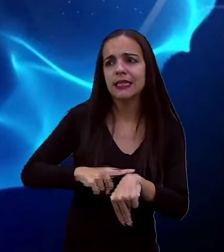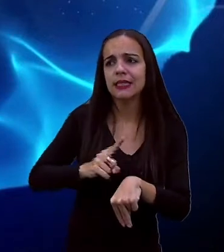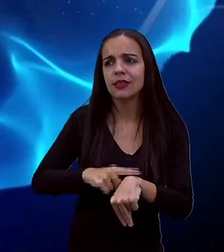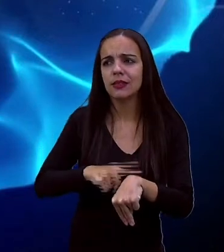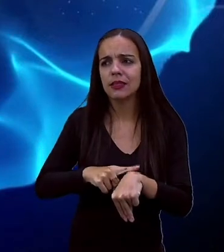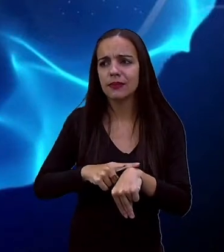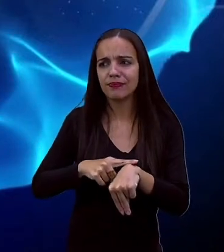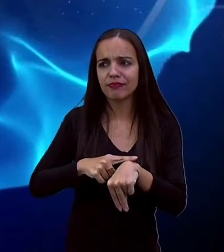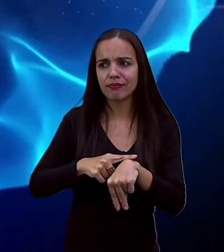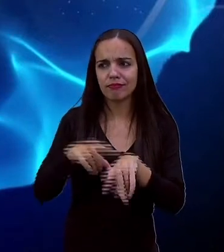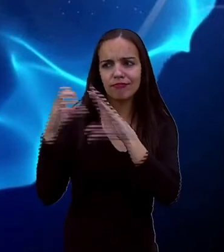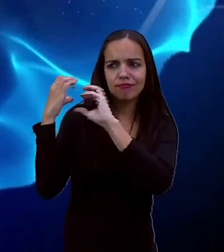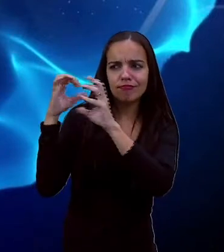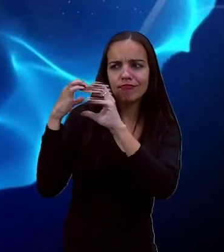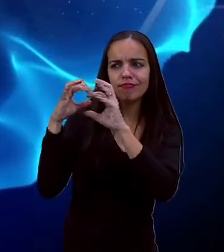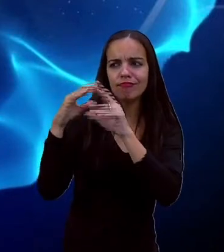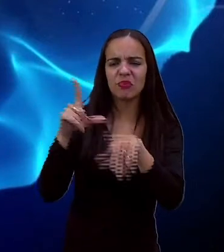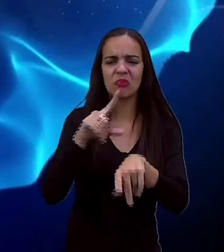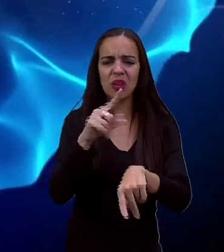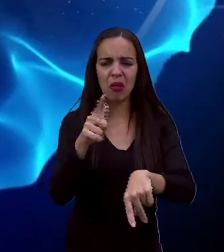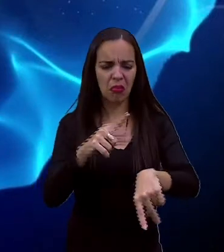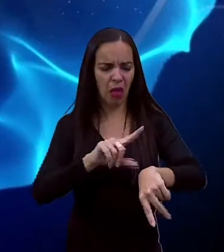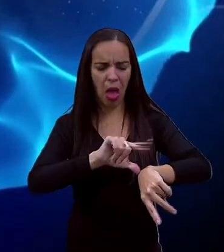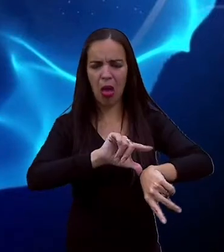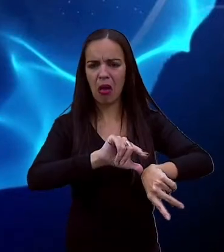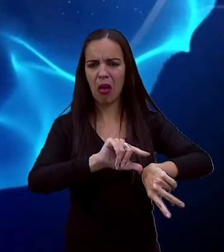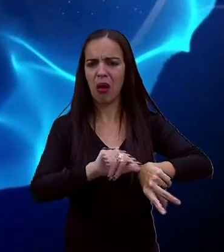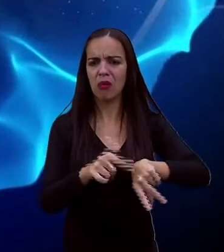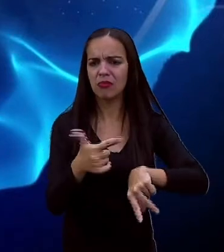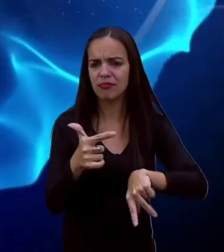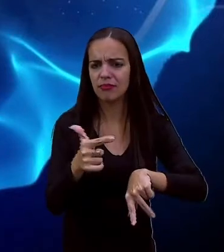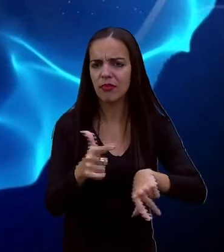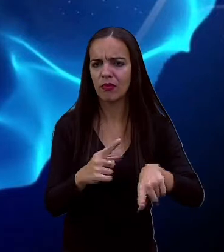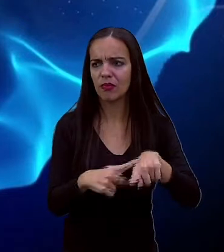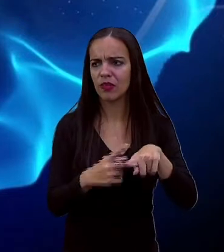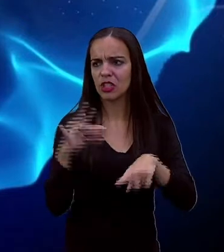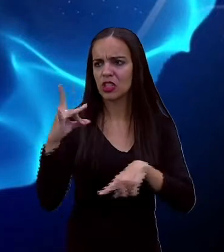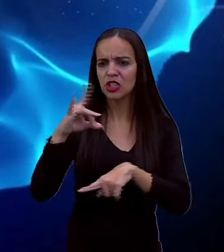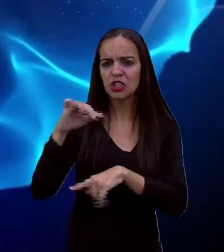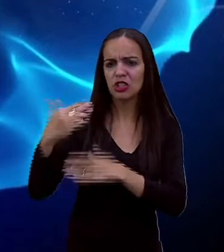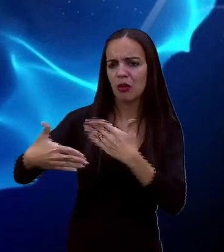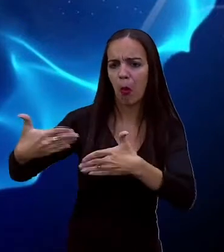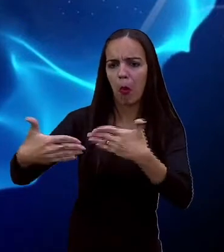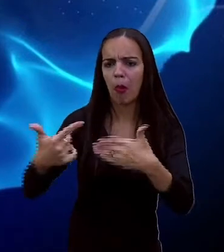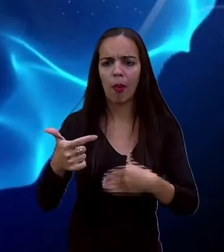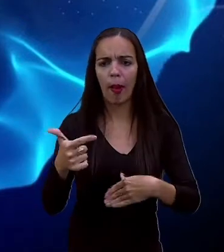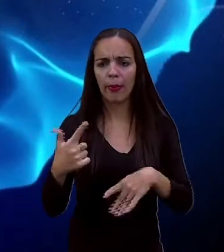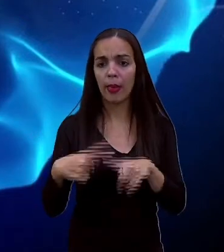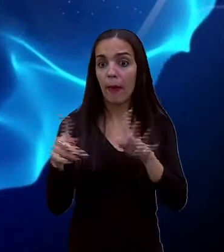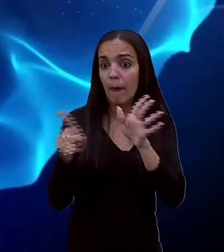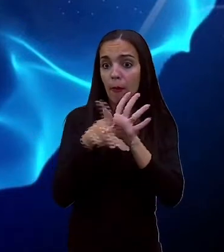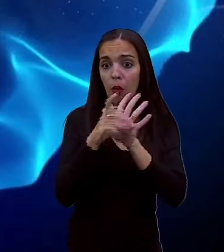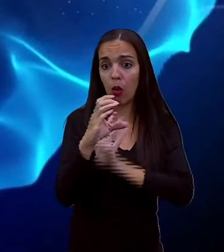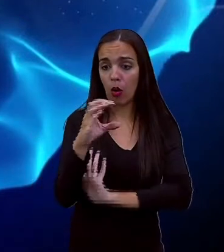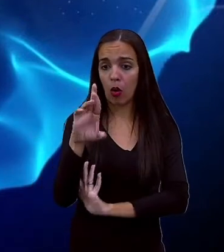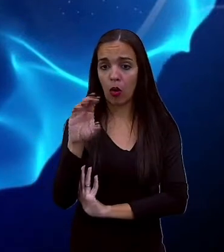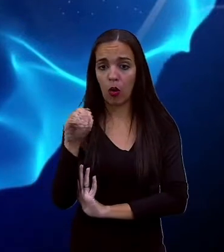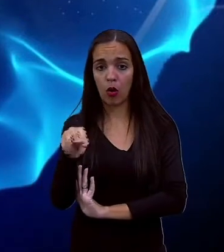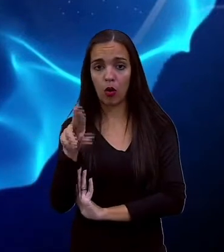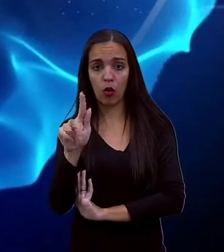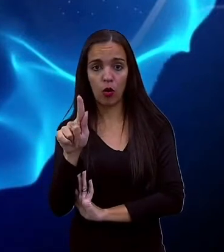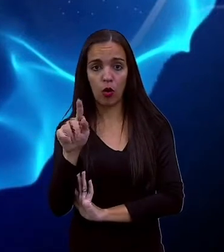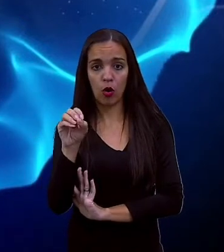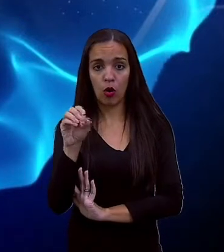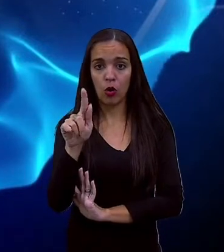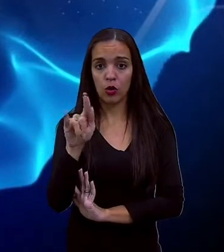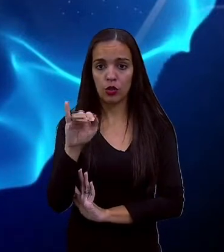não é marcado no relógio, diferentemente do tempo cronológico. O tempo cronológico é aquele